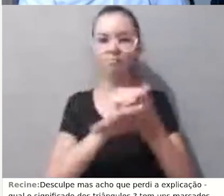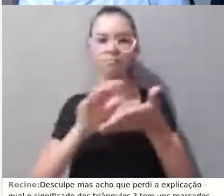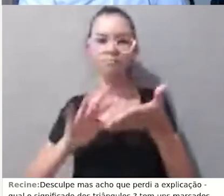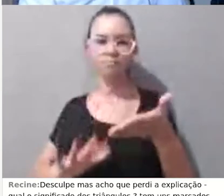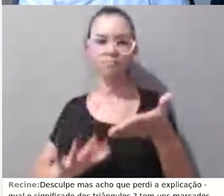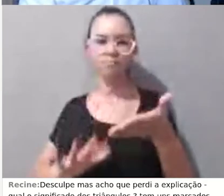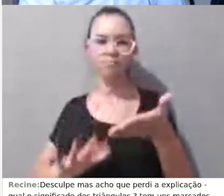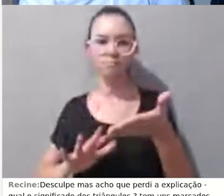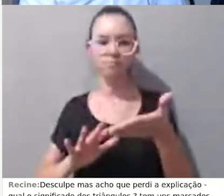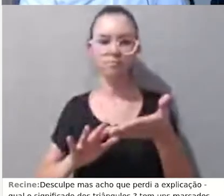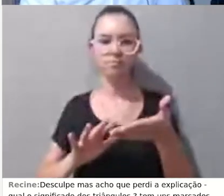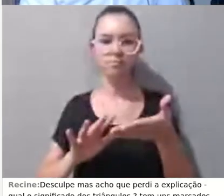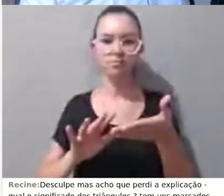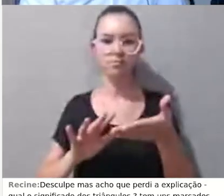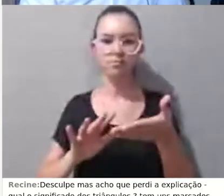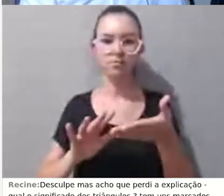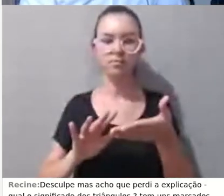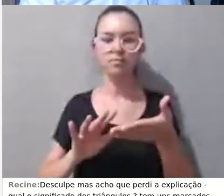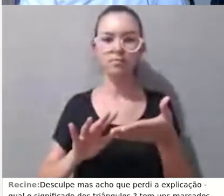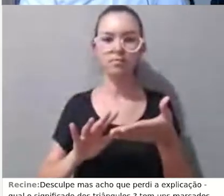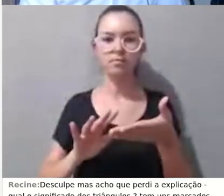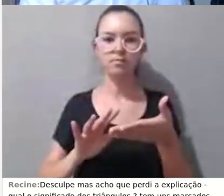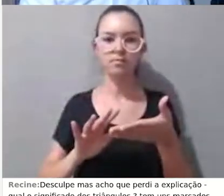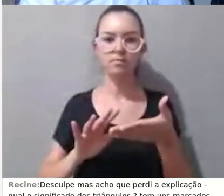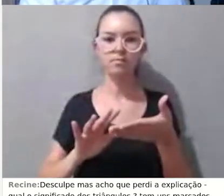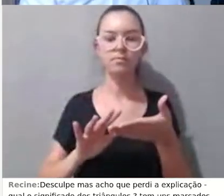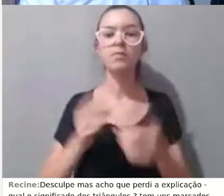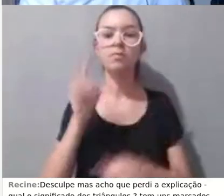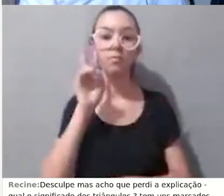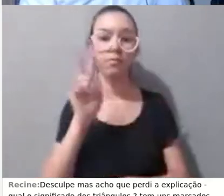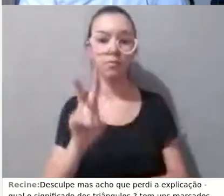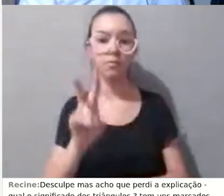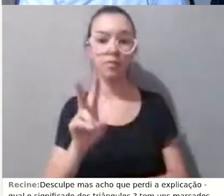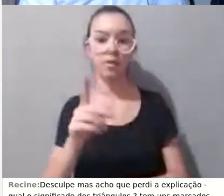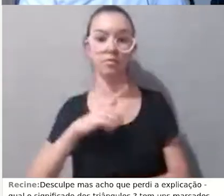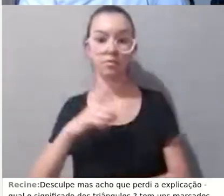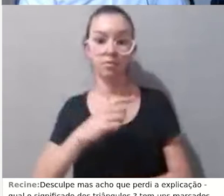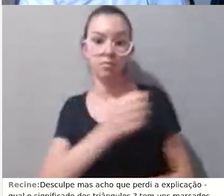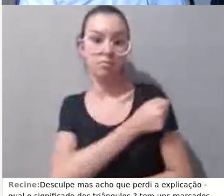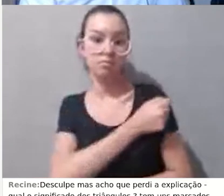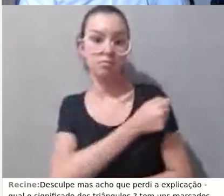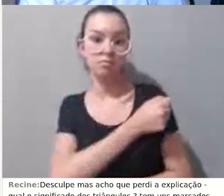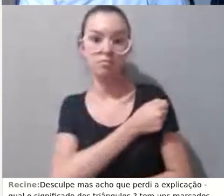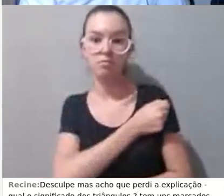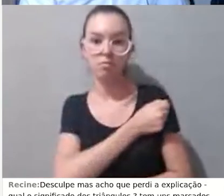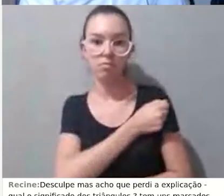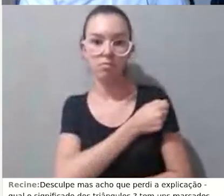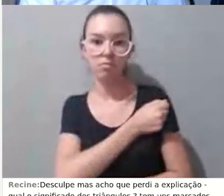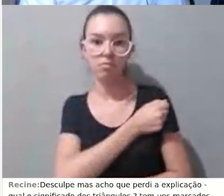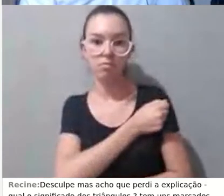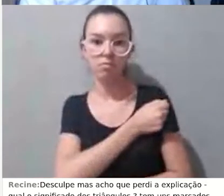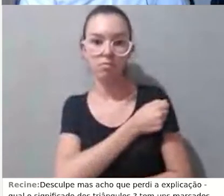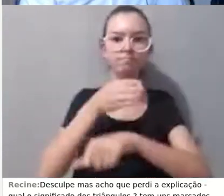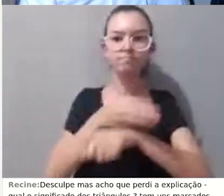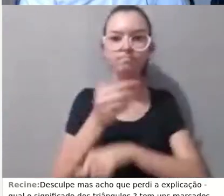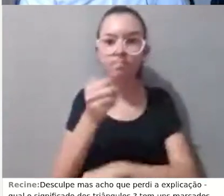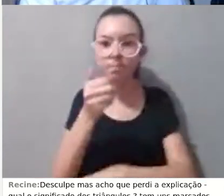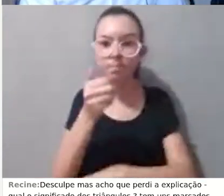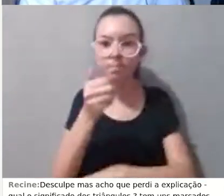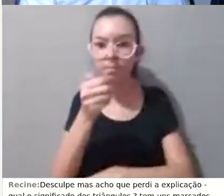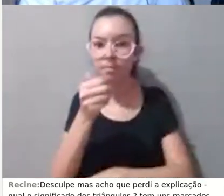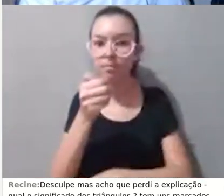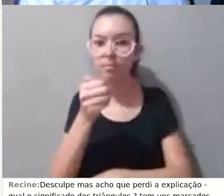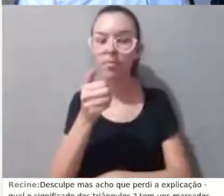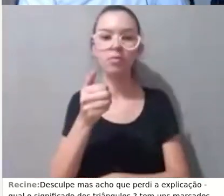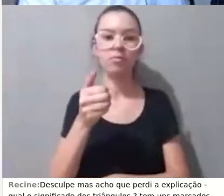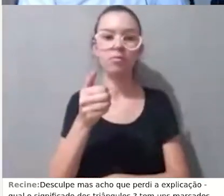e vou identificar que eu tenho alguns alunos que estão acessando muito pouco, então, que estão acessando a disciplina pouco, e